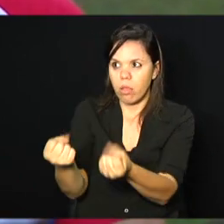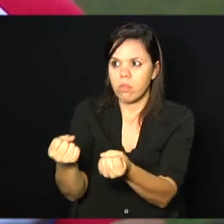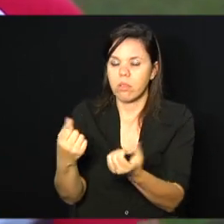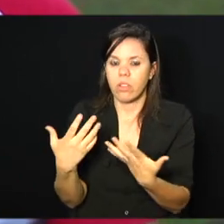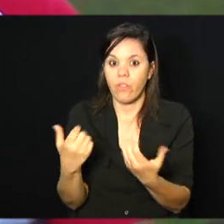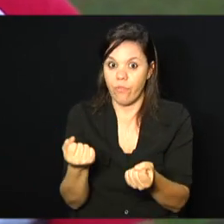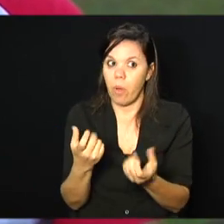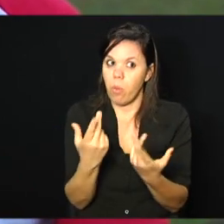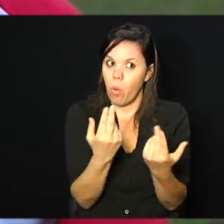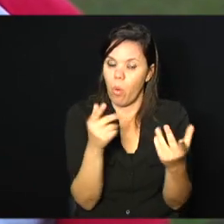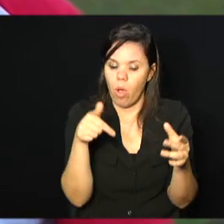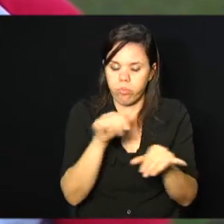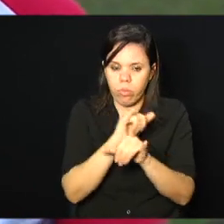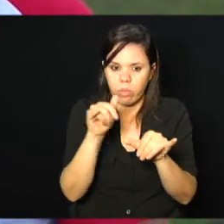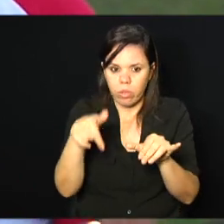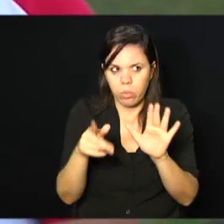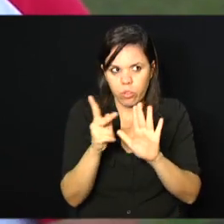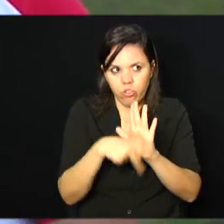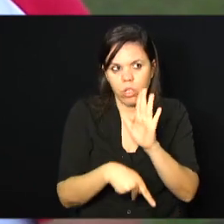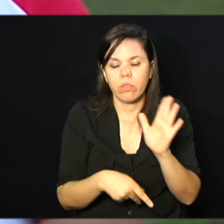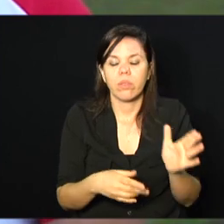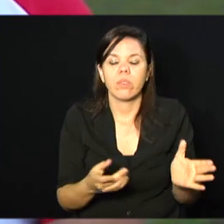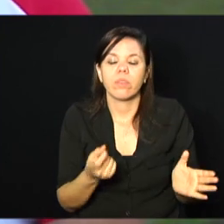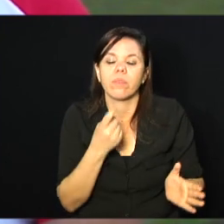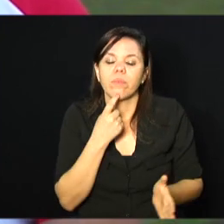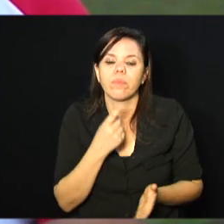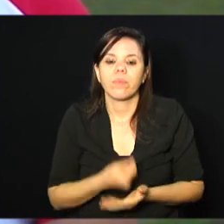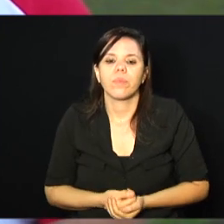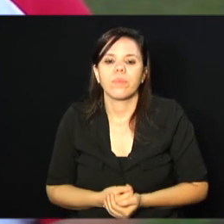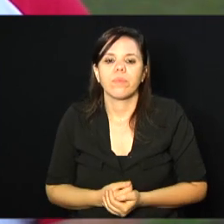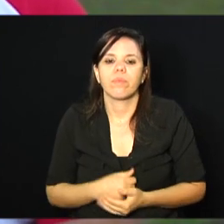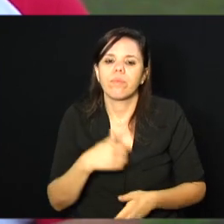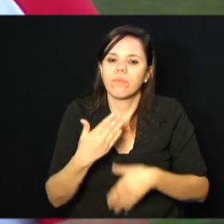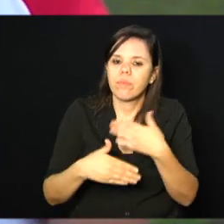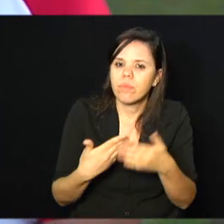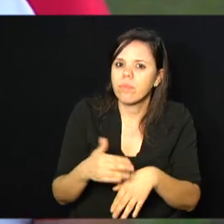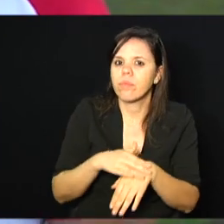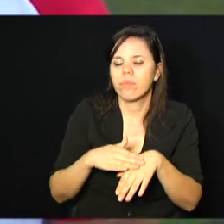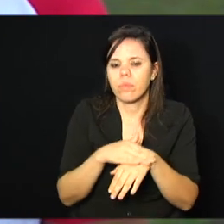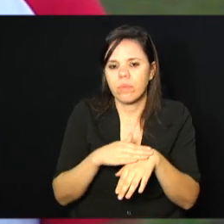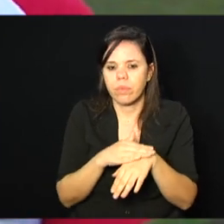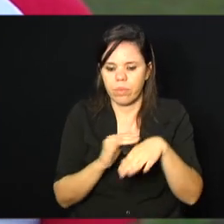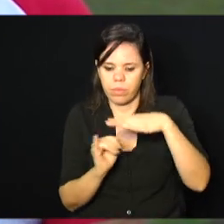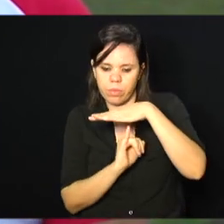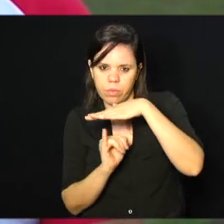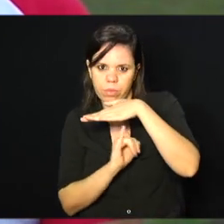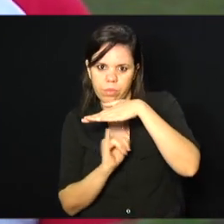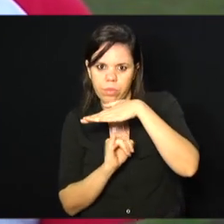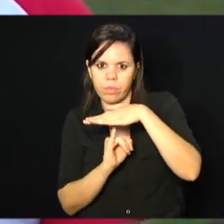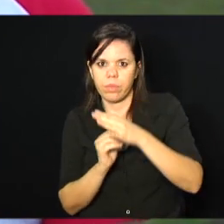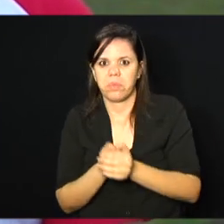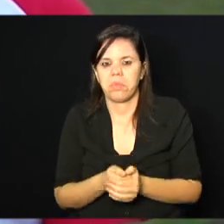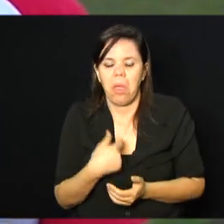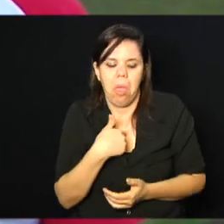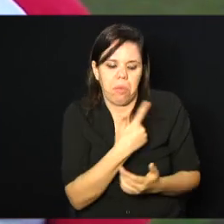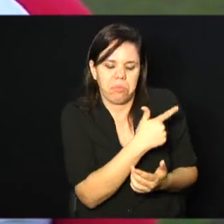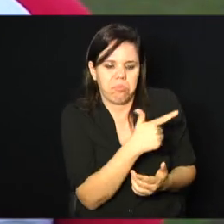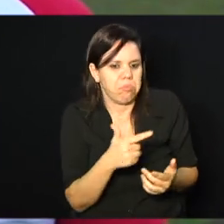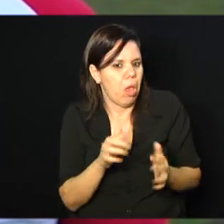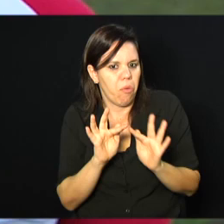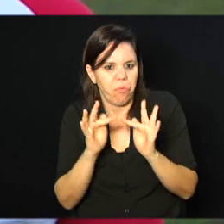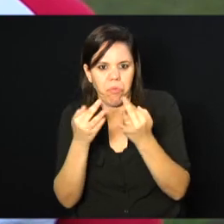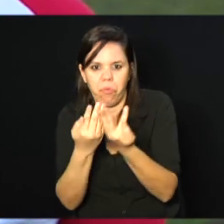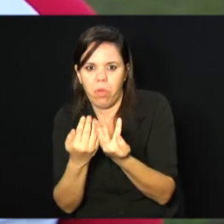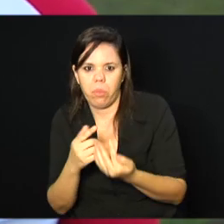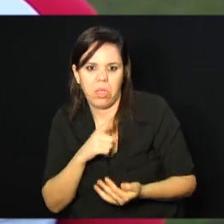o projeto em Campinas. Aí conversamos com uma instituição, porque eu não tenho familiar, nada, que tenha alguma